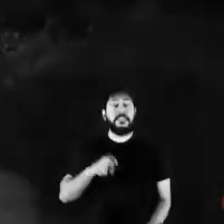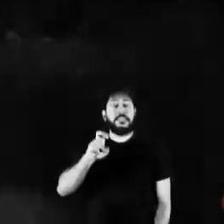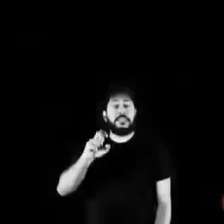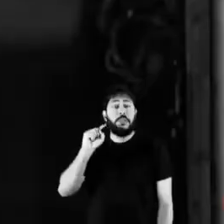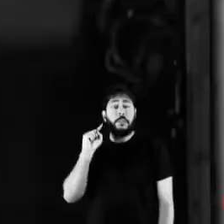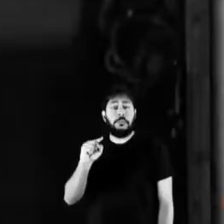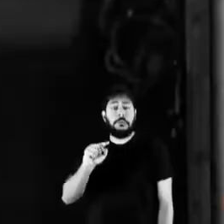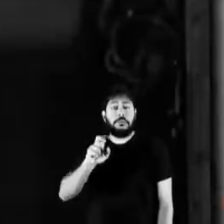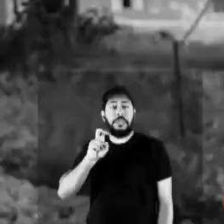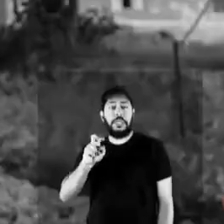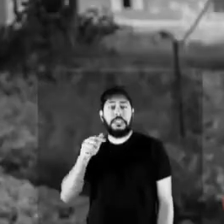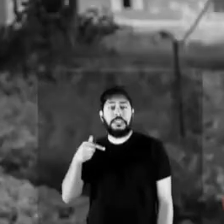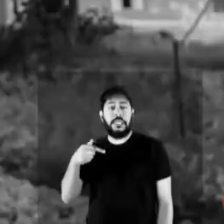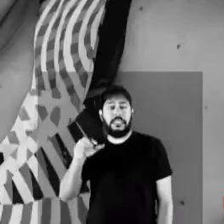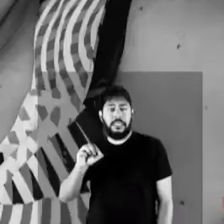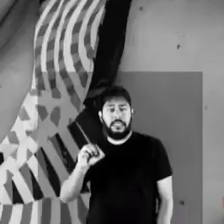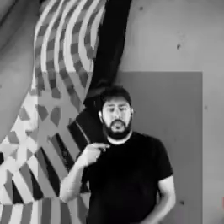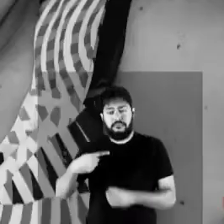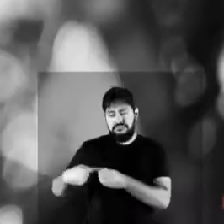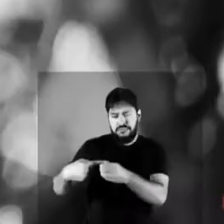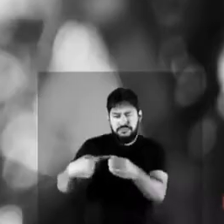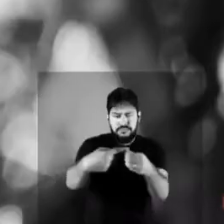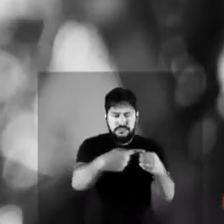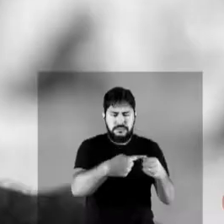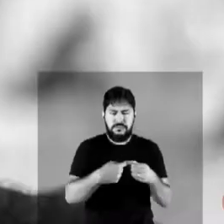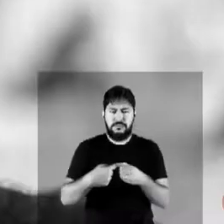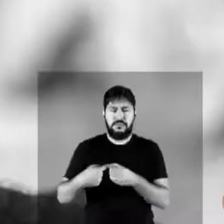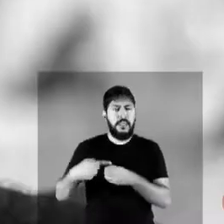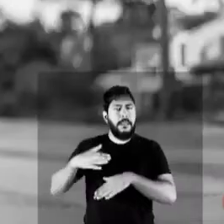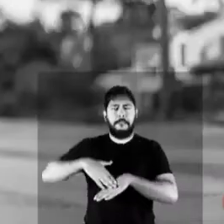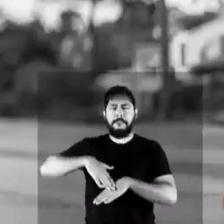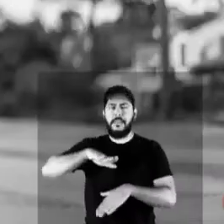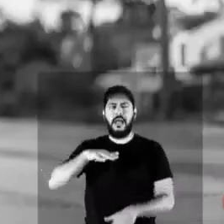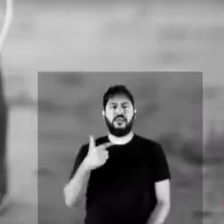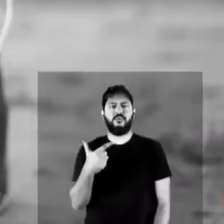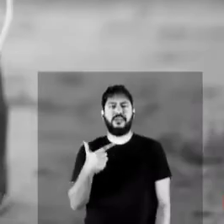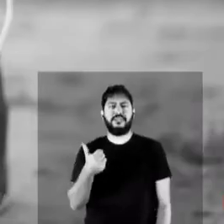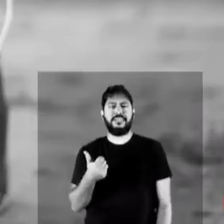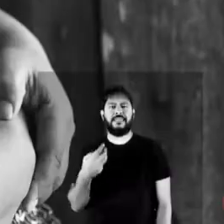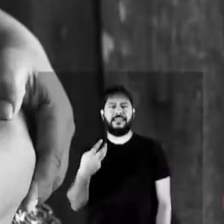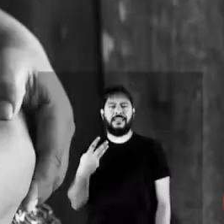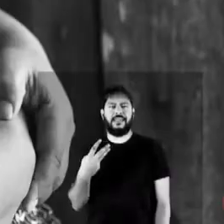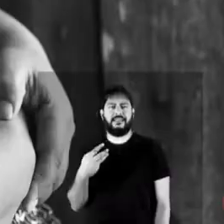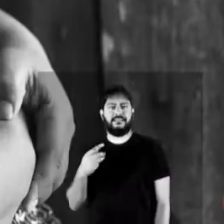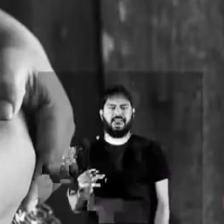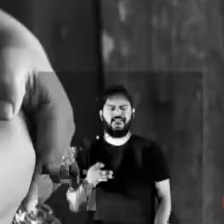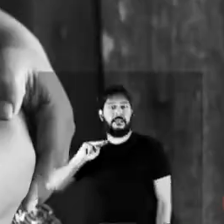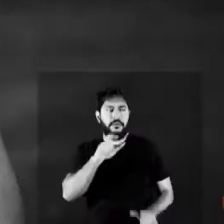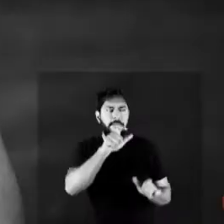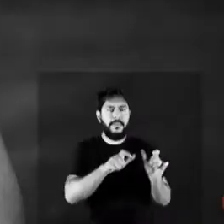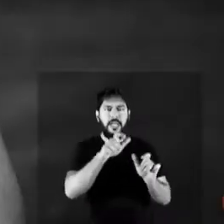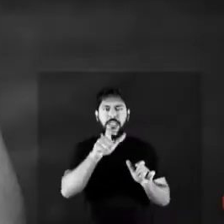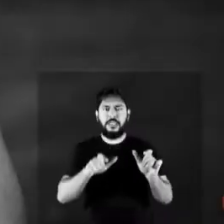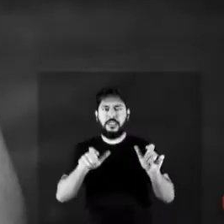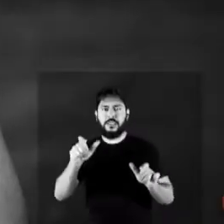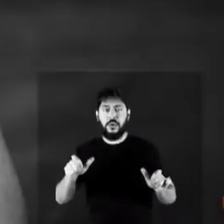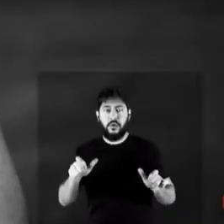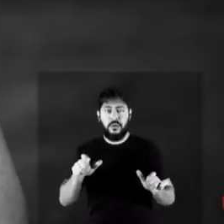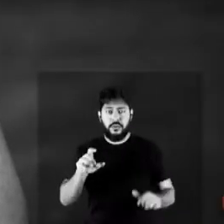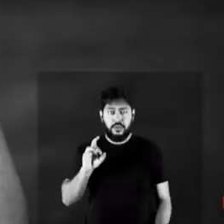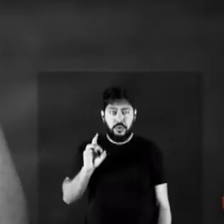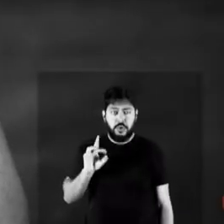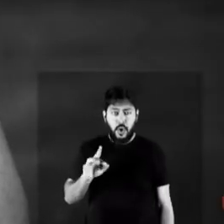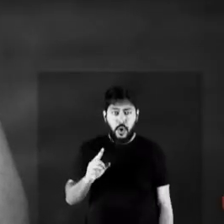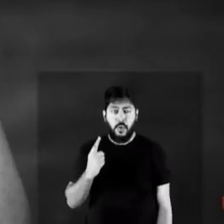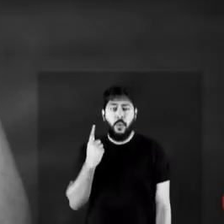acaba e as pessoas que lá estão também precisam ser ouvidas, porque são elas que mais